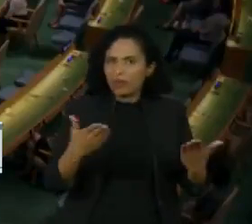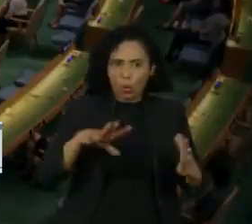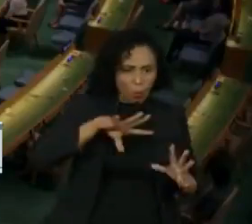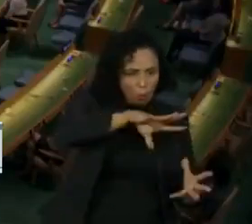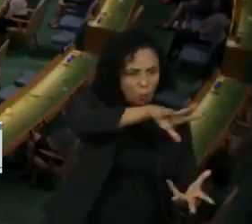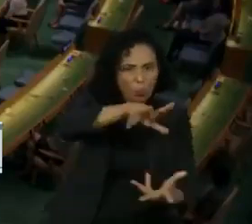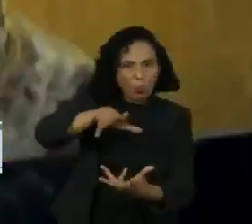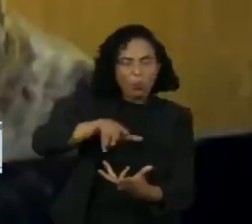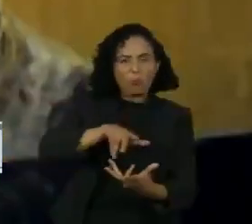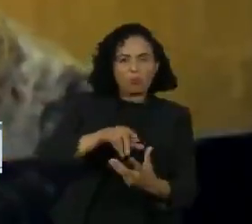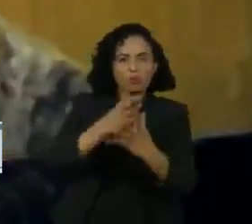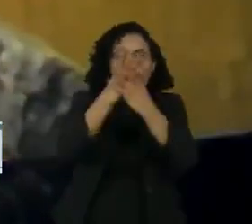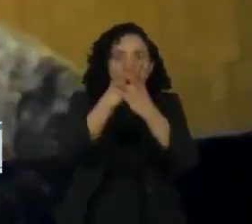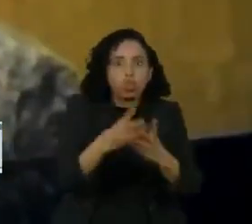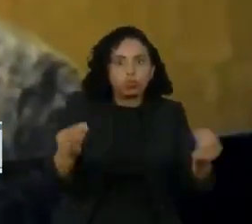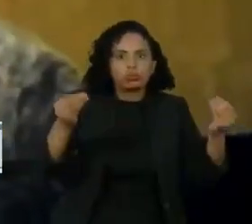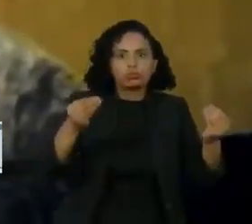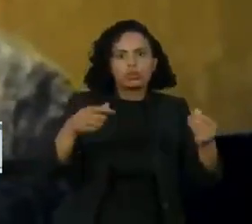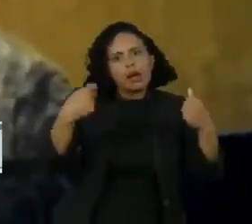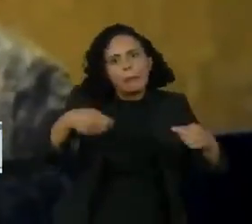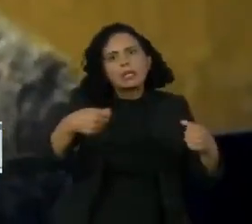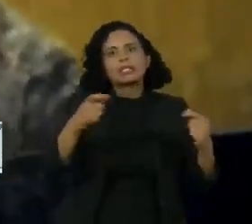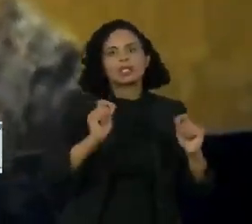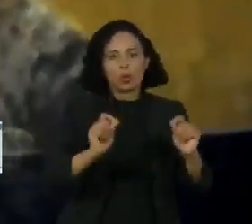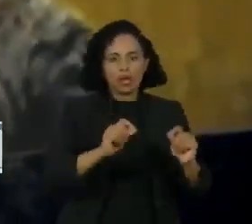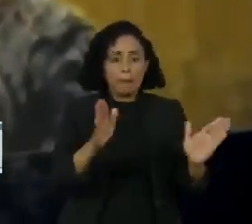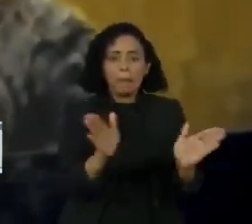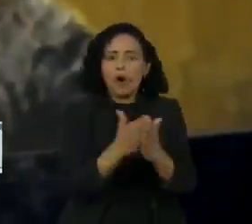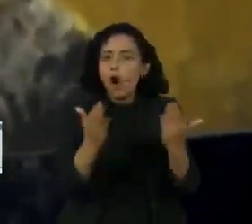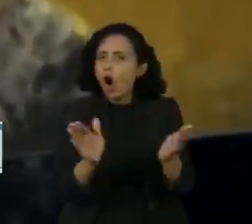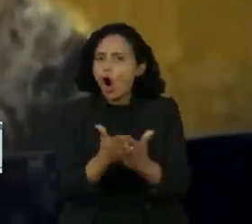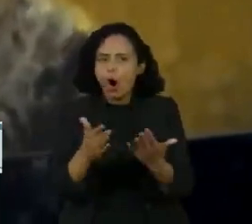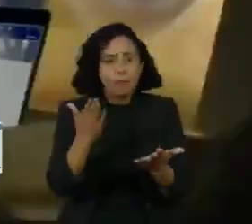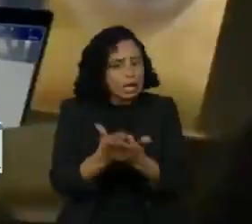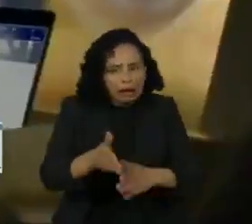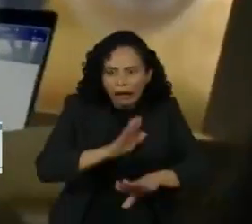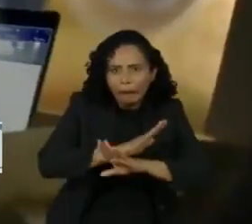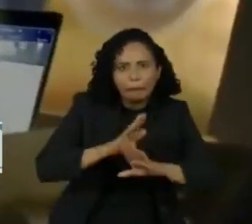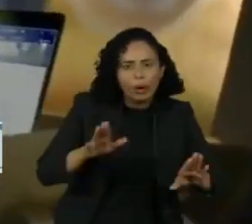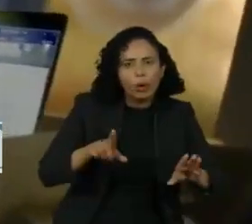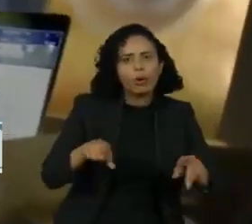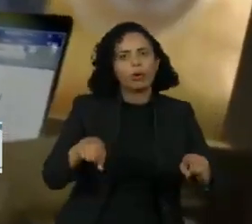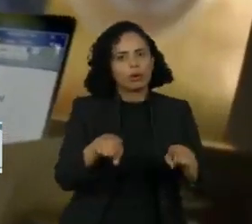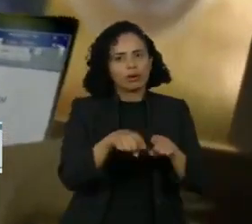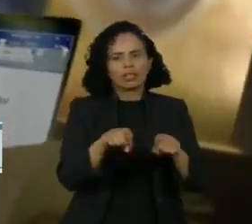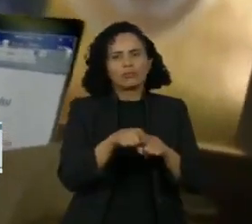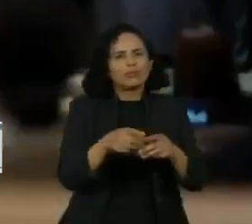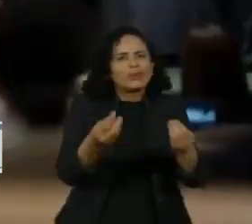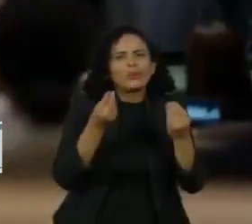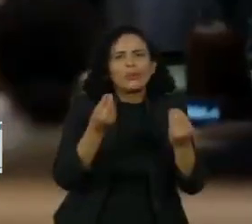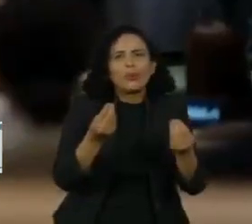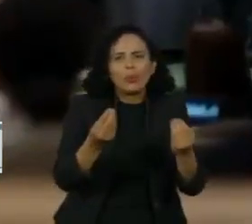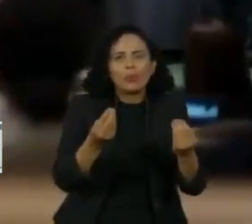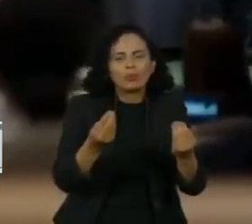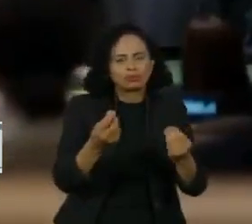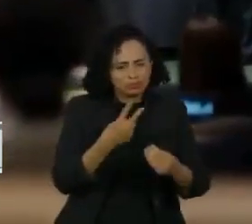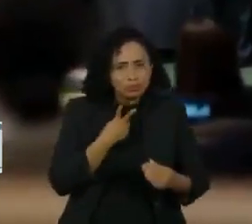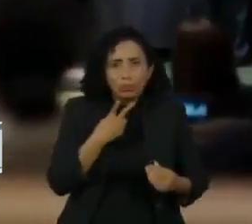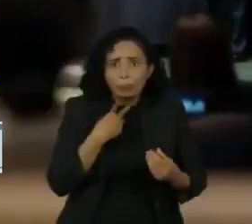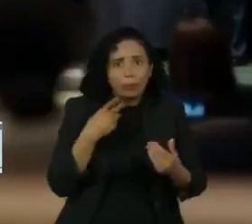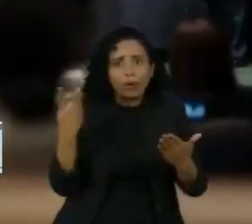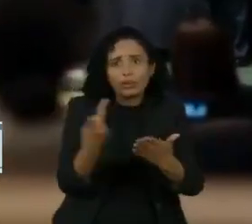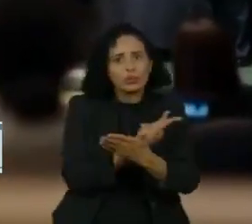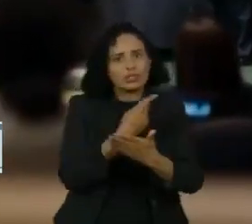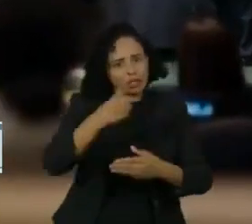faria mais sentido do que, eu não sei, pagando por a desastre da sua própria espécie? Deixe-me ser real por um segundo.